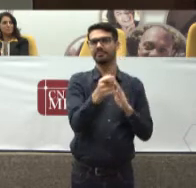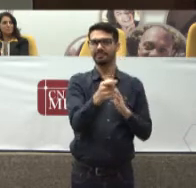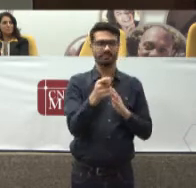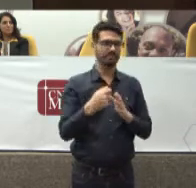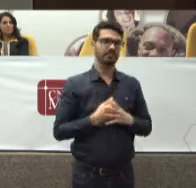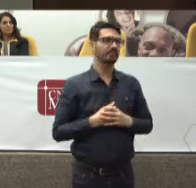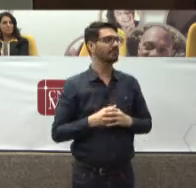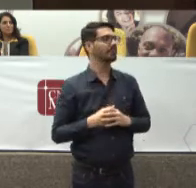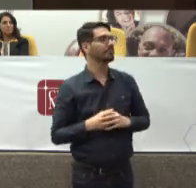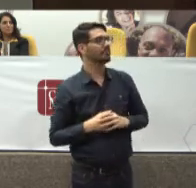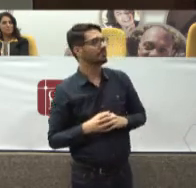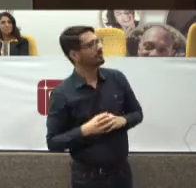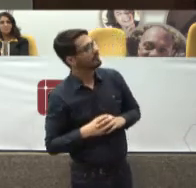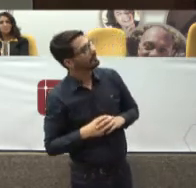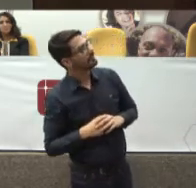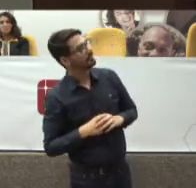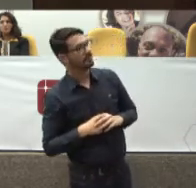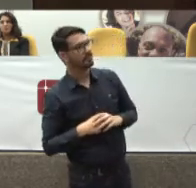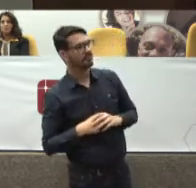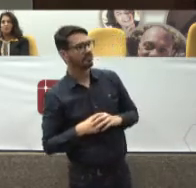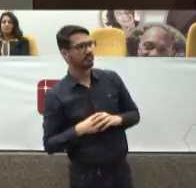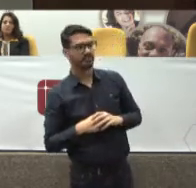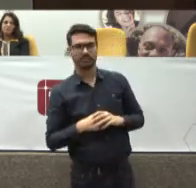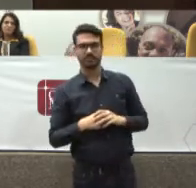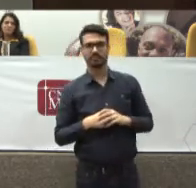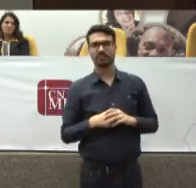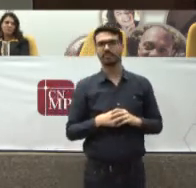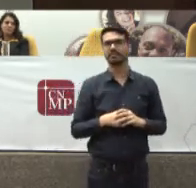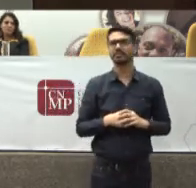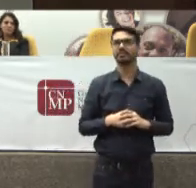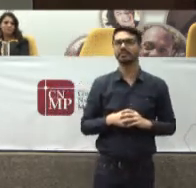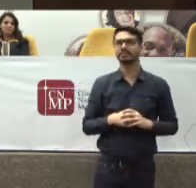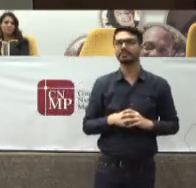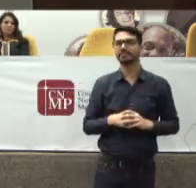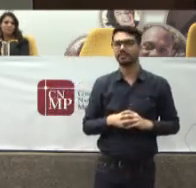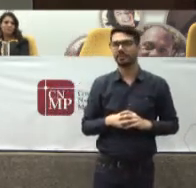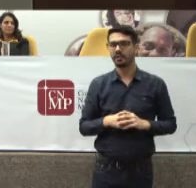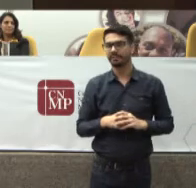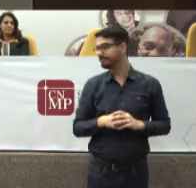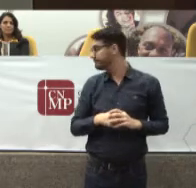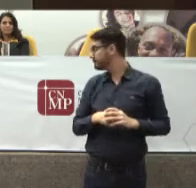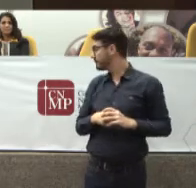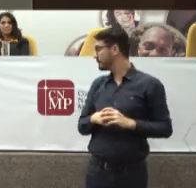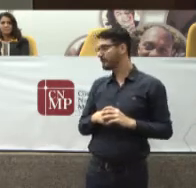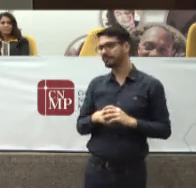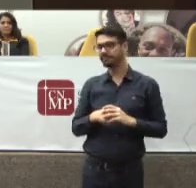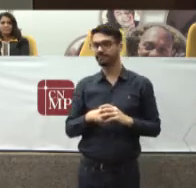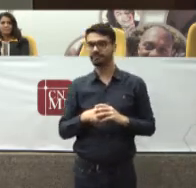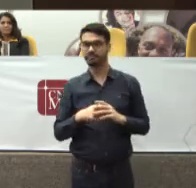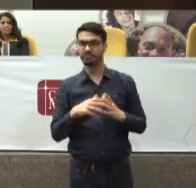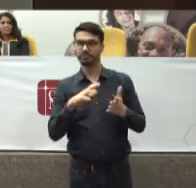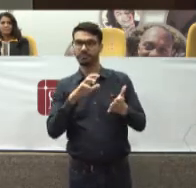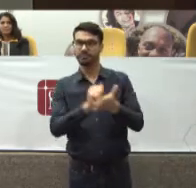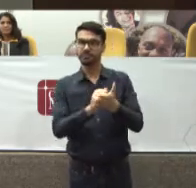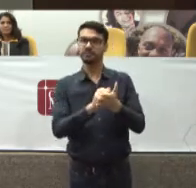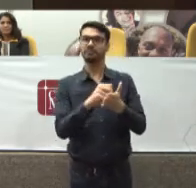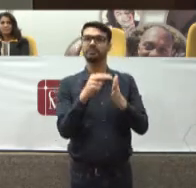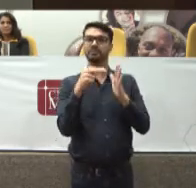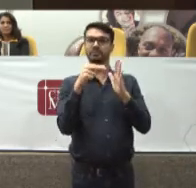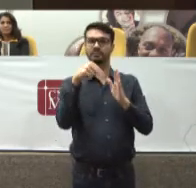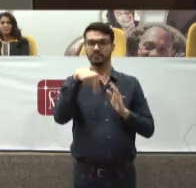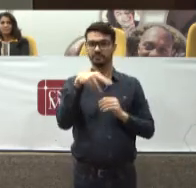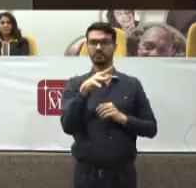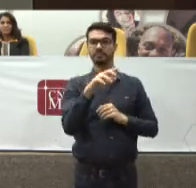Eu acho que a pessoa Jogava Na parede Pois bem Esse cadastro De notas técnicas Tem solicitações De diversas ordens